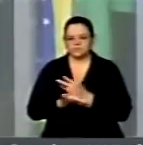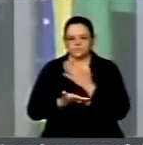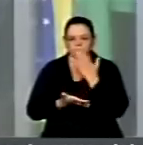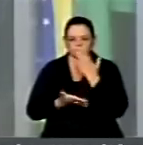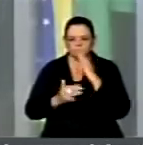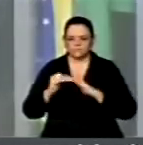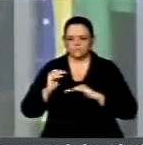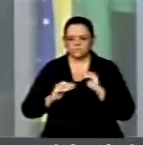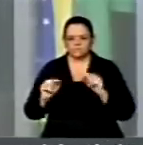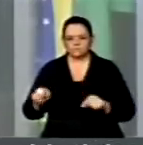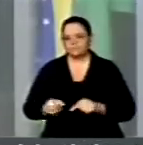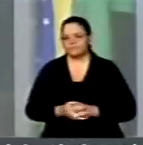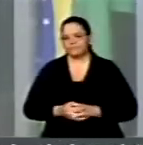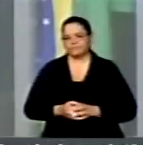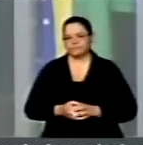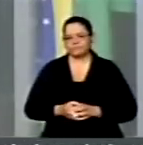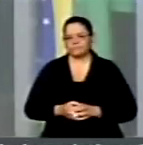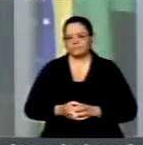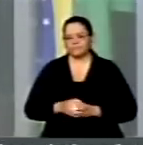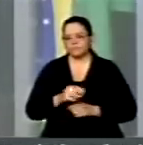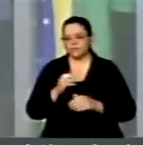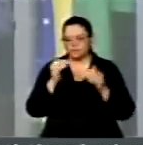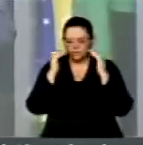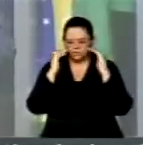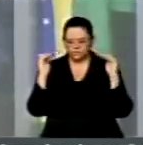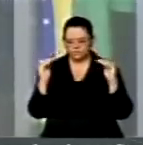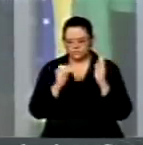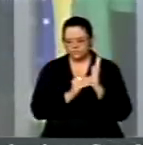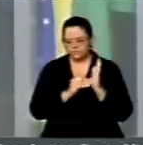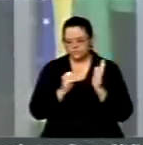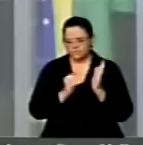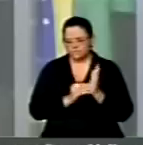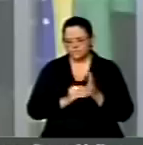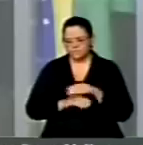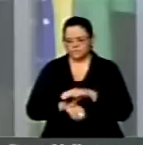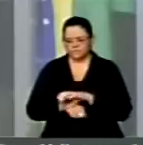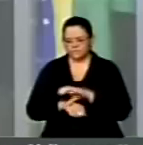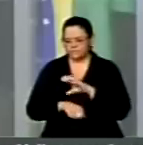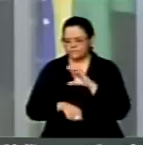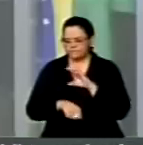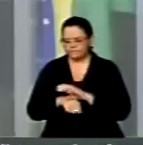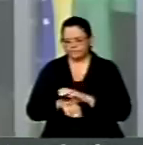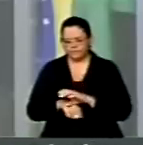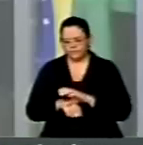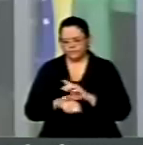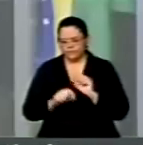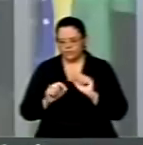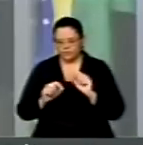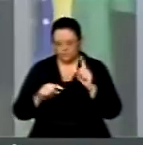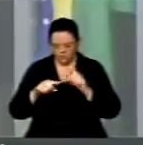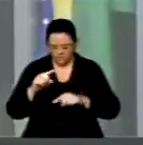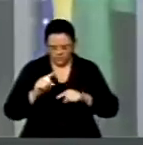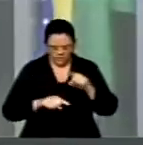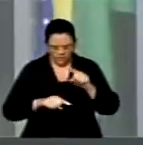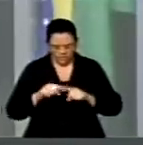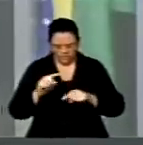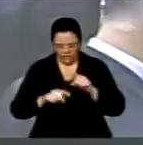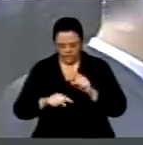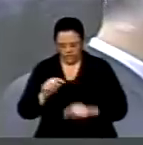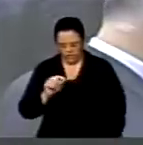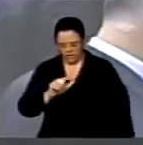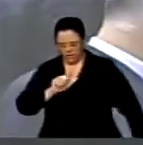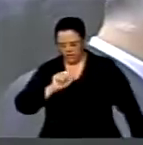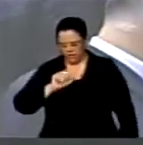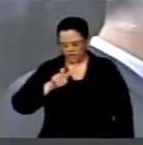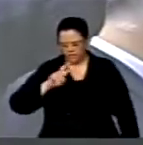realizamos esse ato de desrespeito à Constituição, que é o grande produto, a grande lavra,